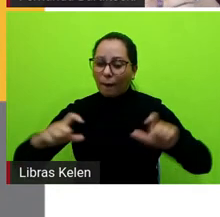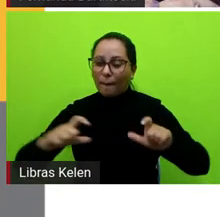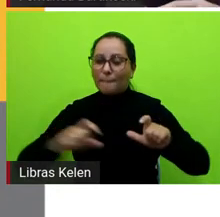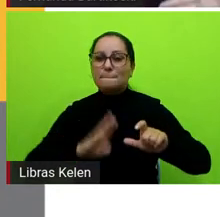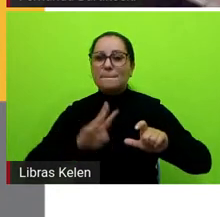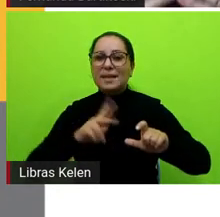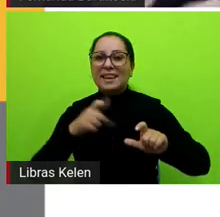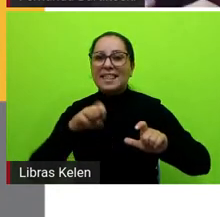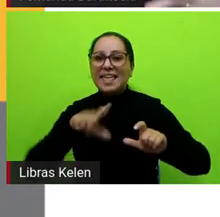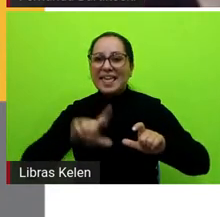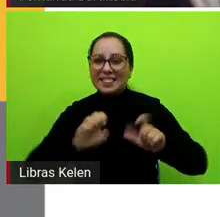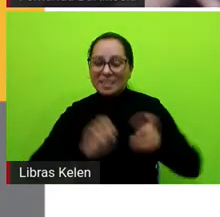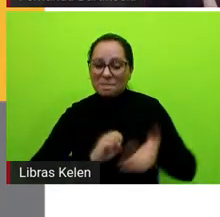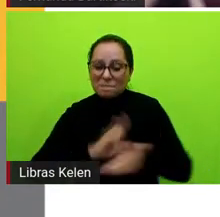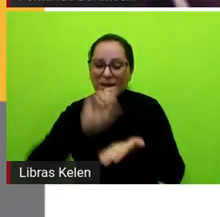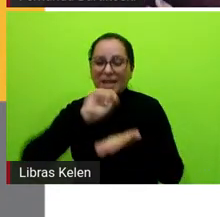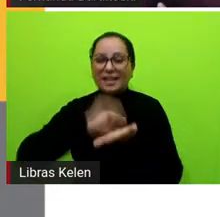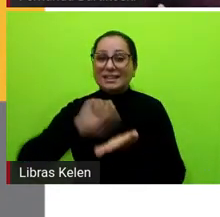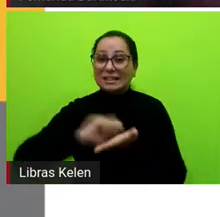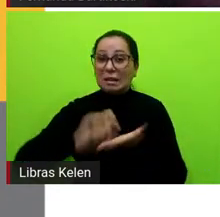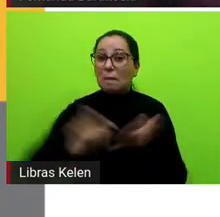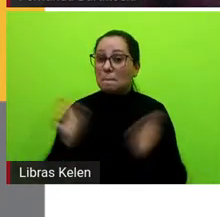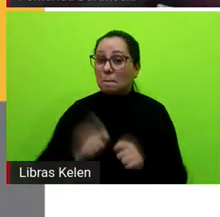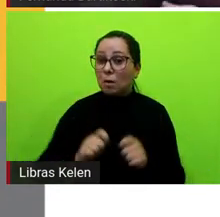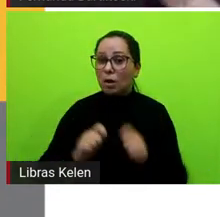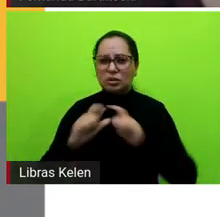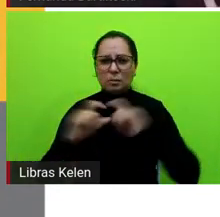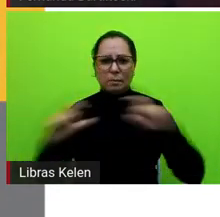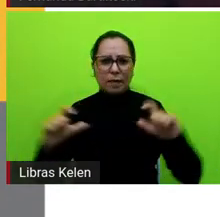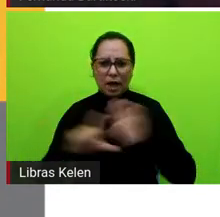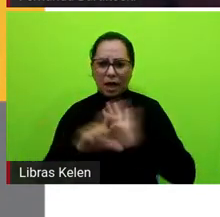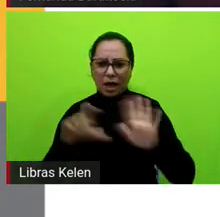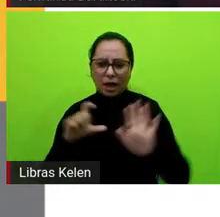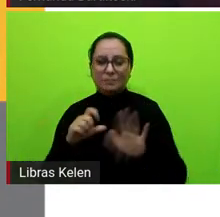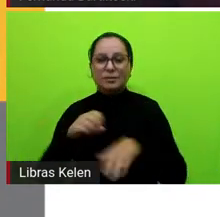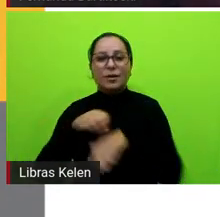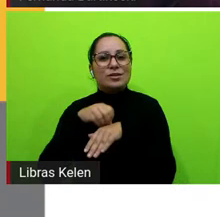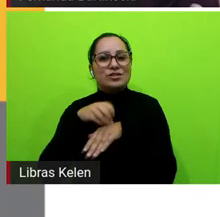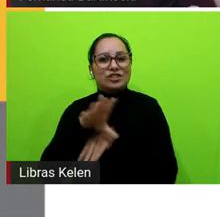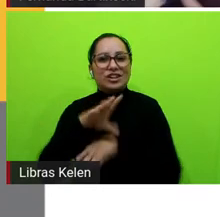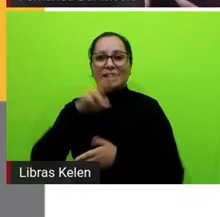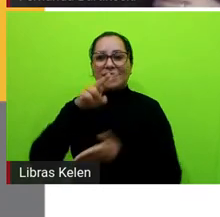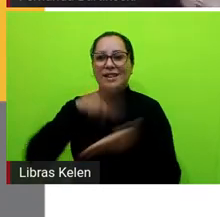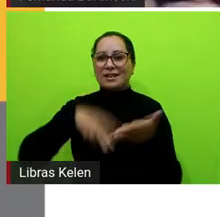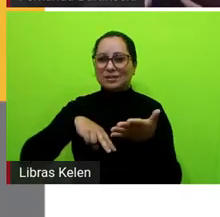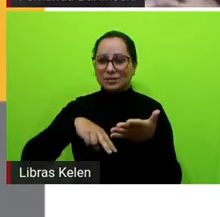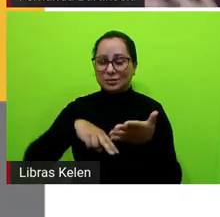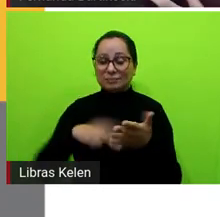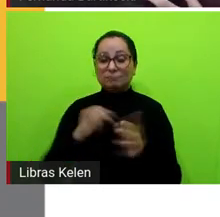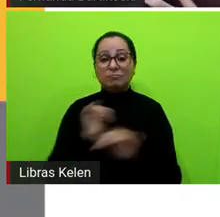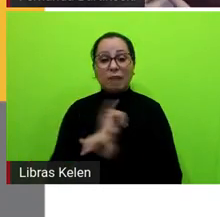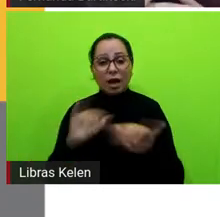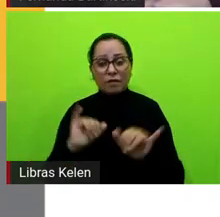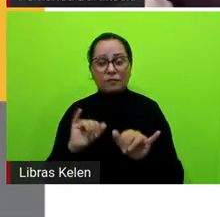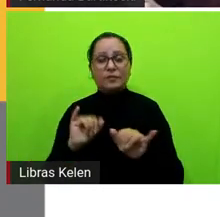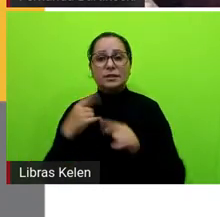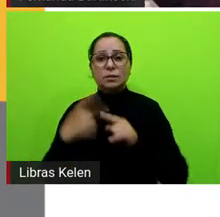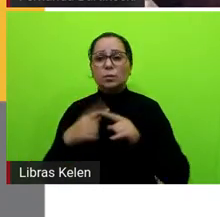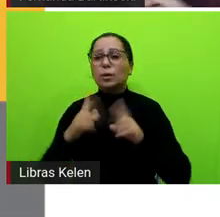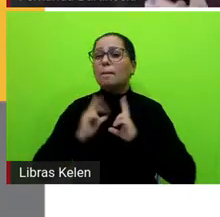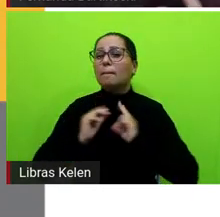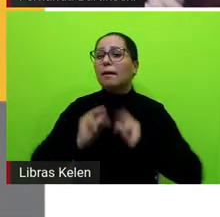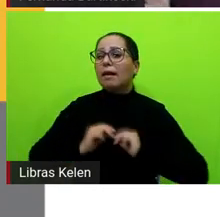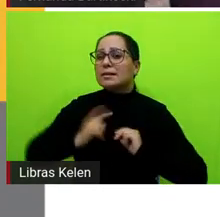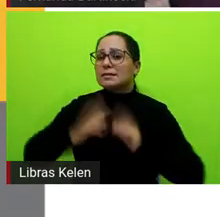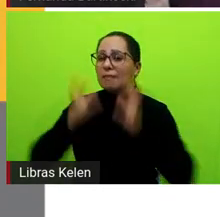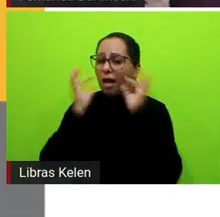podem escrever em torno de um parágrafo recomendando a leitura e dizendo porque ela é merecedora de uma atenção